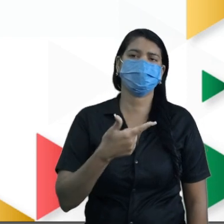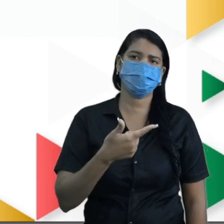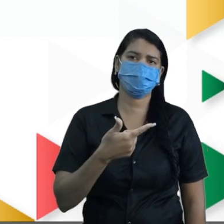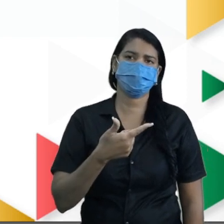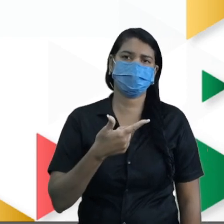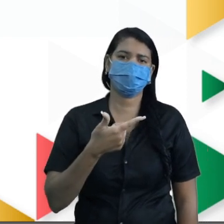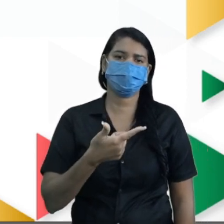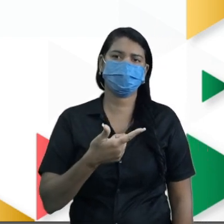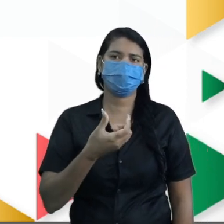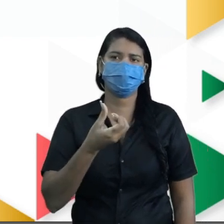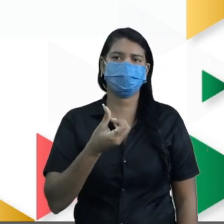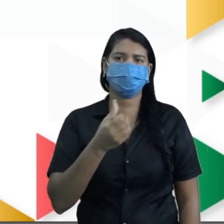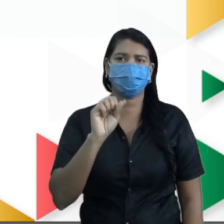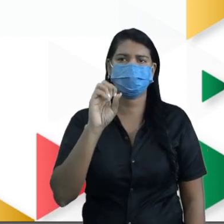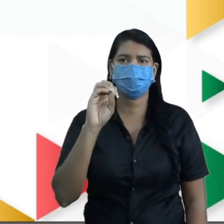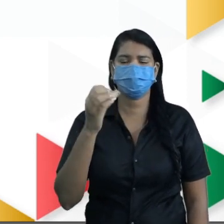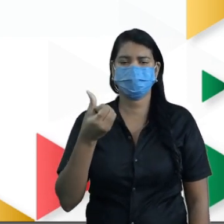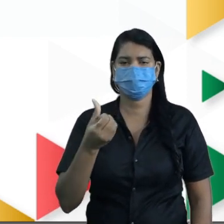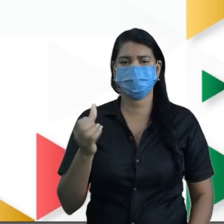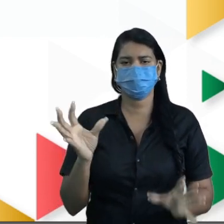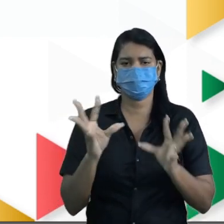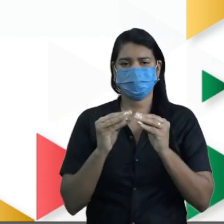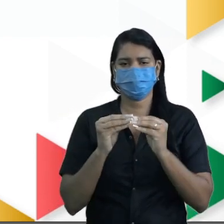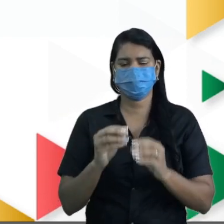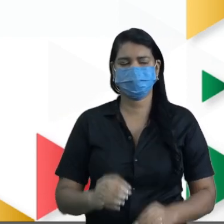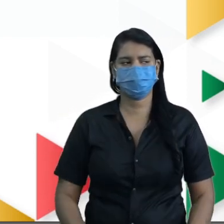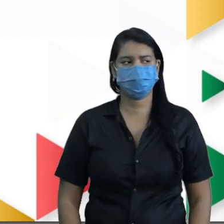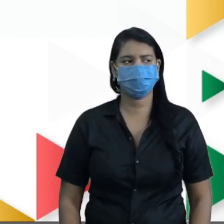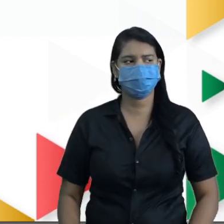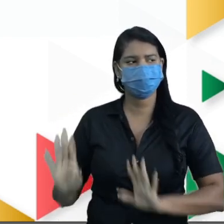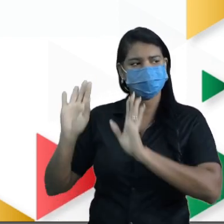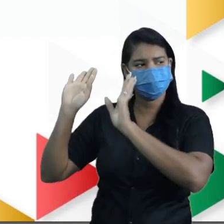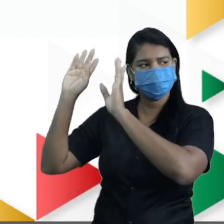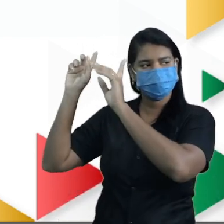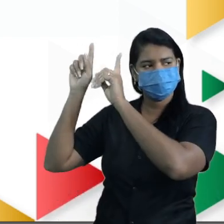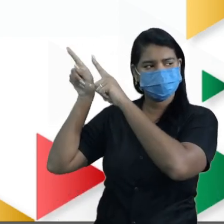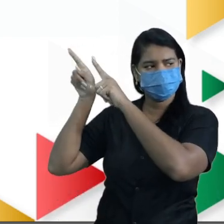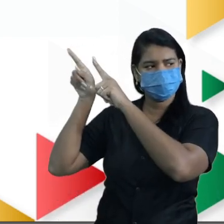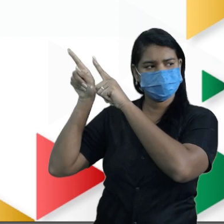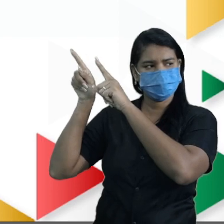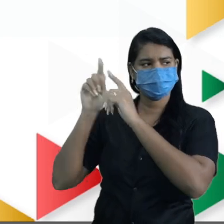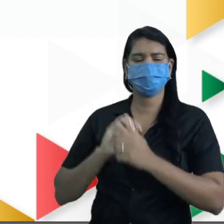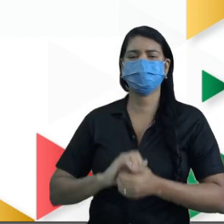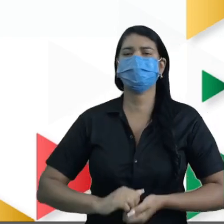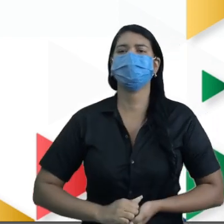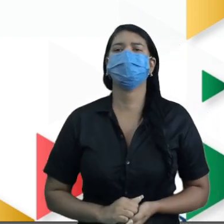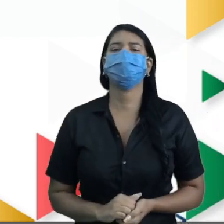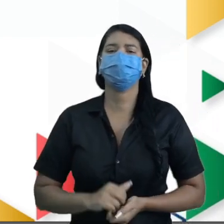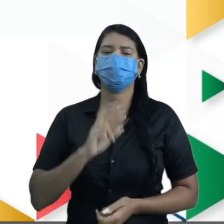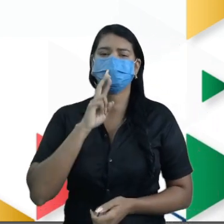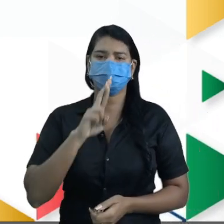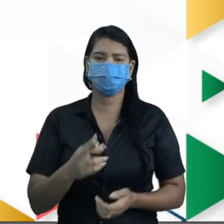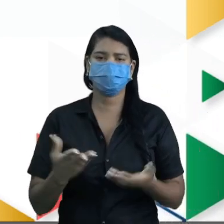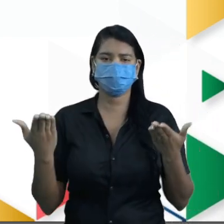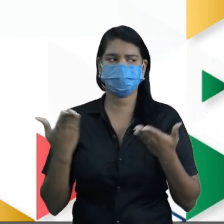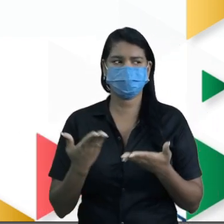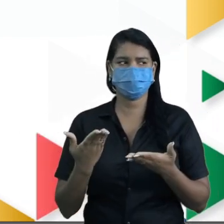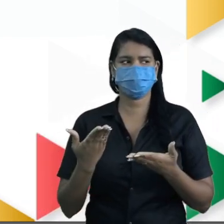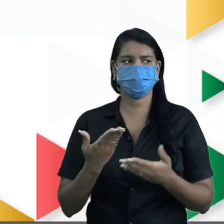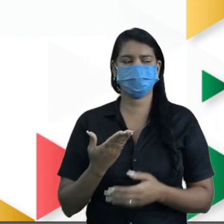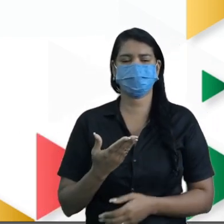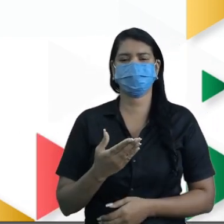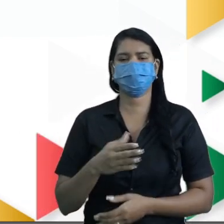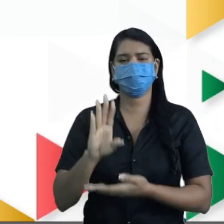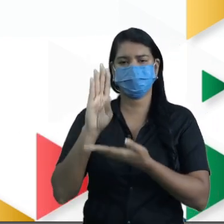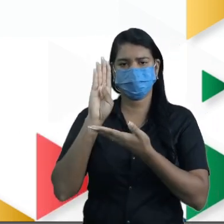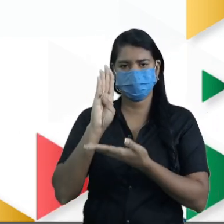822.686, fechou? Olha, está tudo certinho aí. Agora vamos responder o item B, ele que é